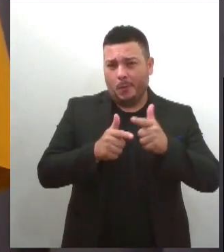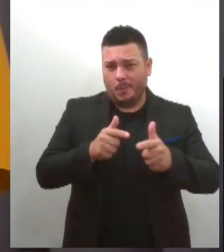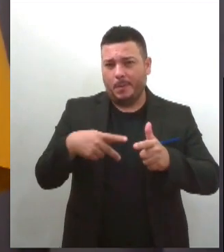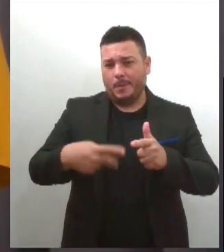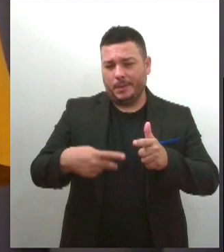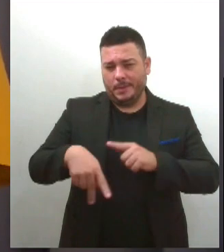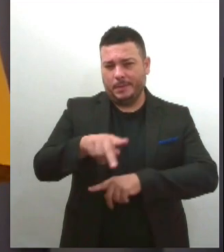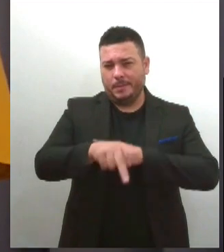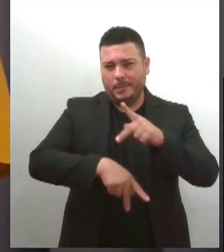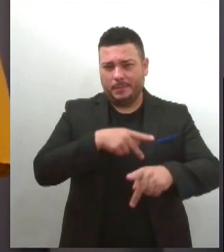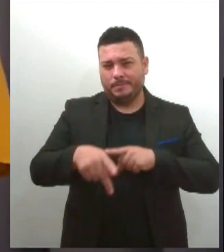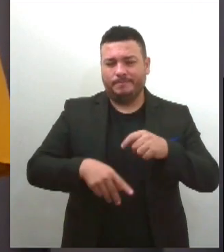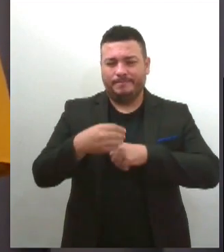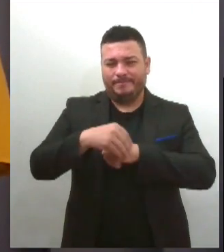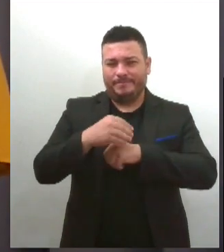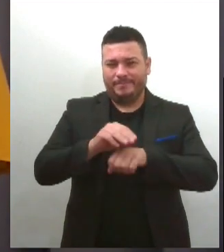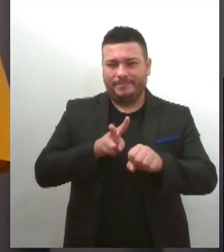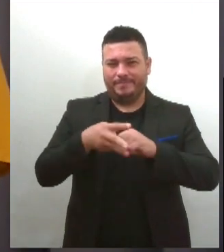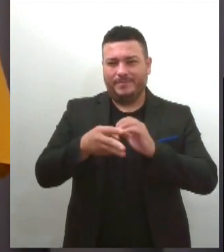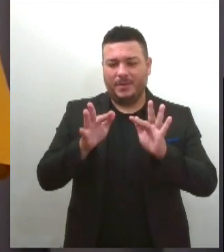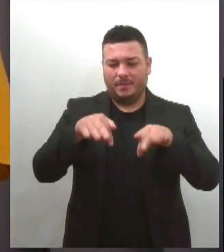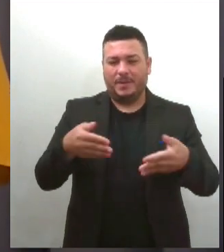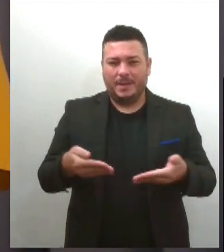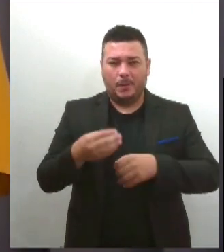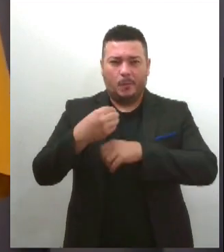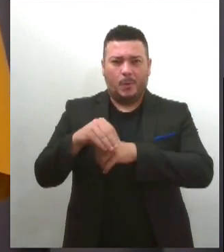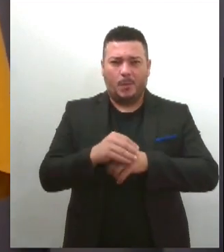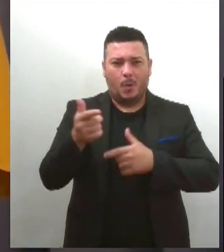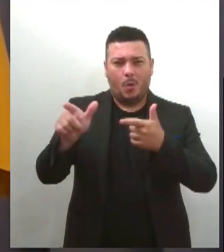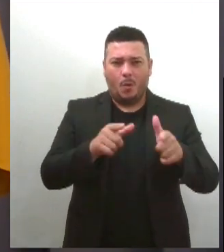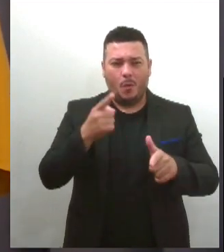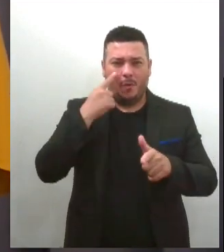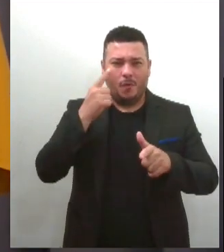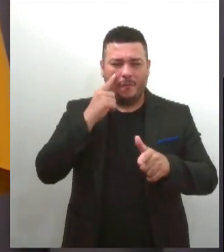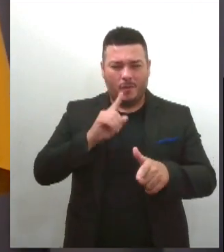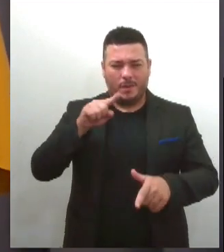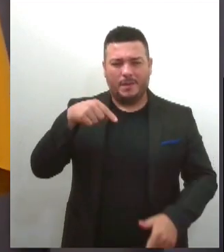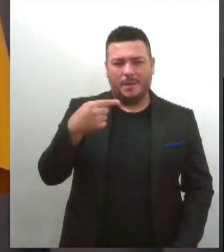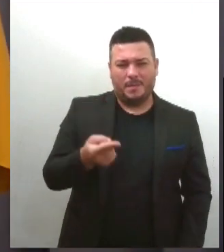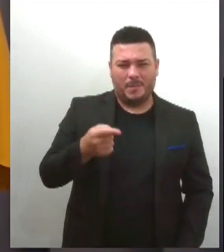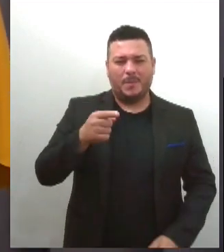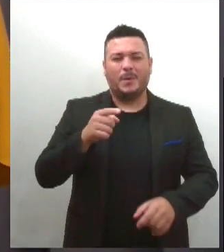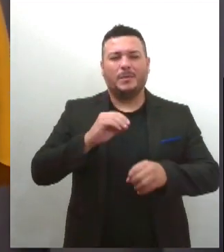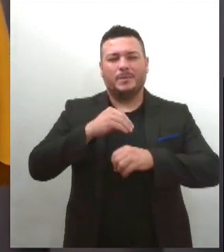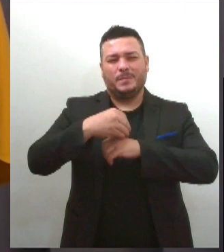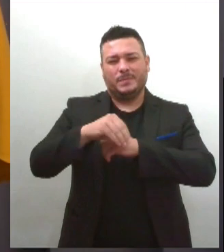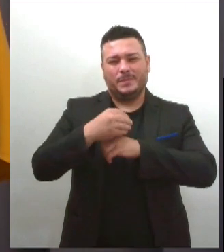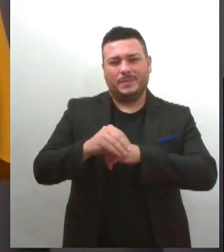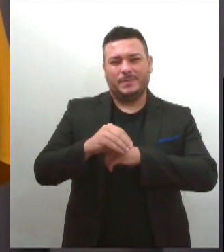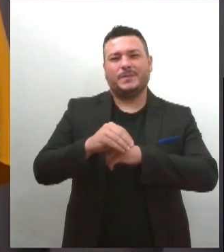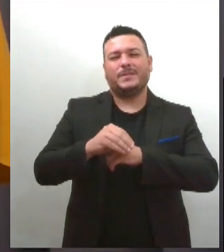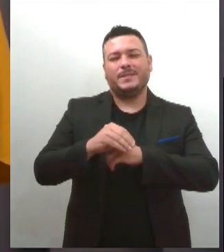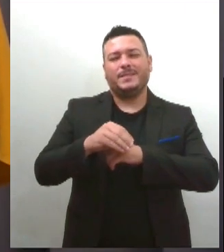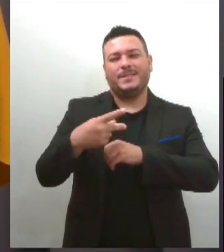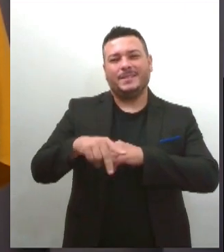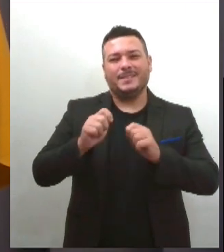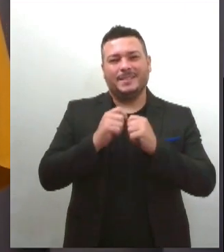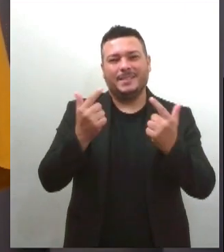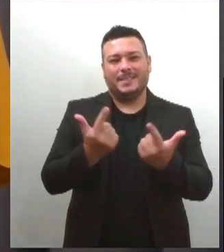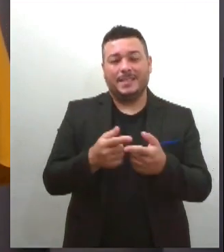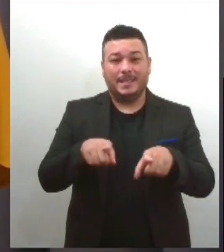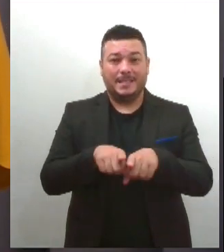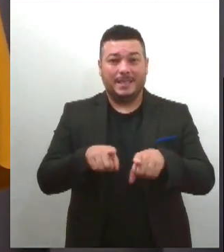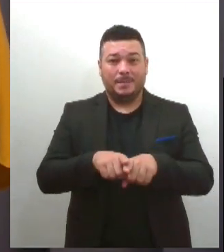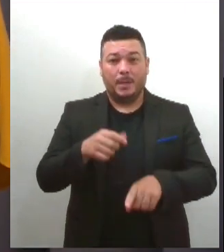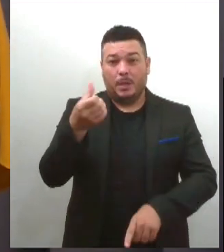informativo da TV Alese fica por aqui, mais notícias você acompanha daqui a pouco no boletim da Agência de Notícias Alese e também às 18h no